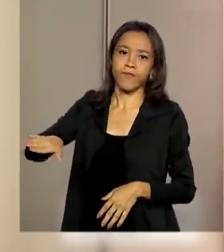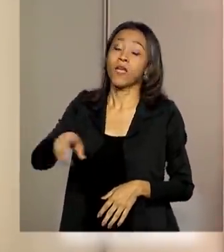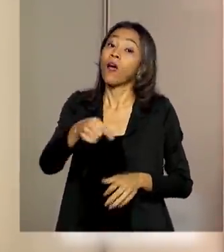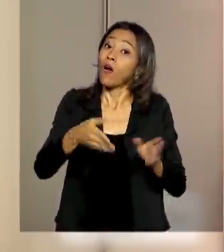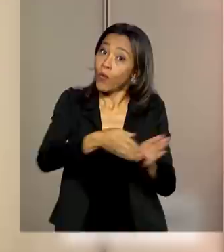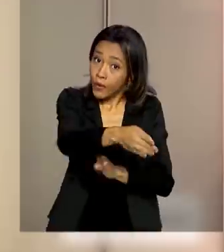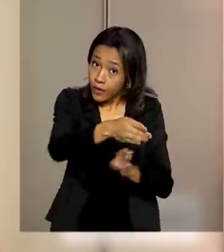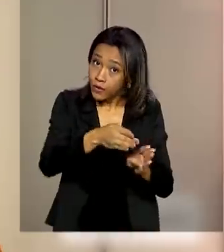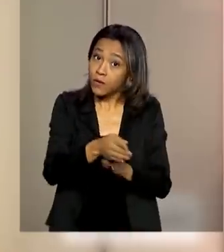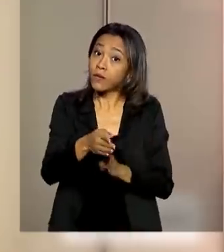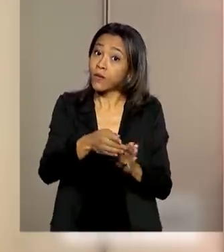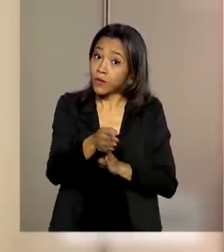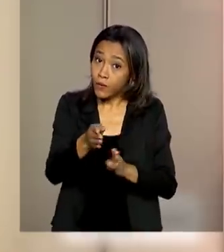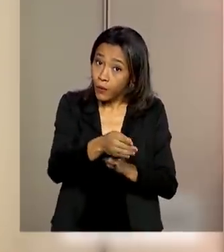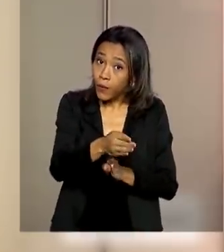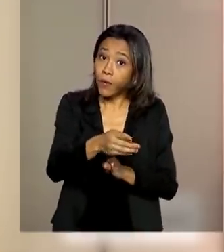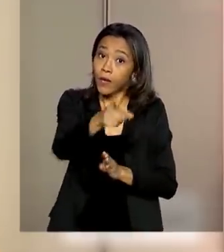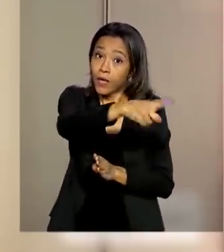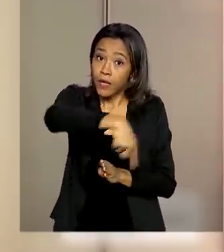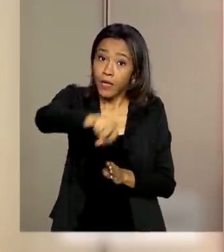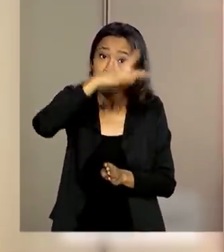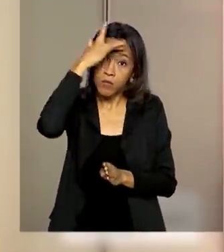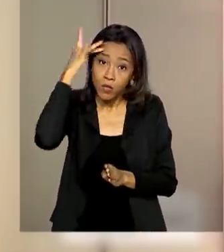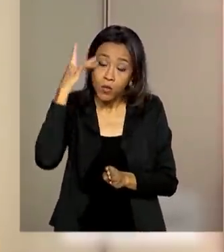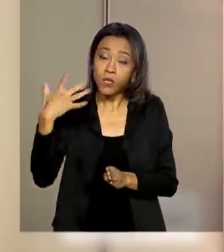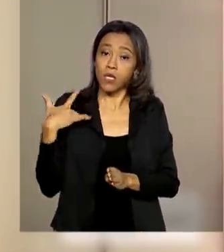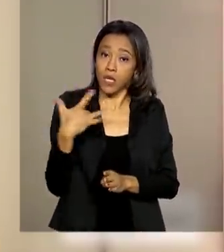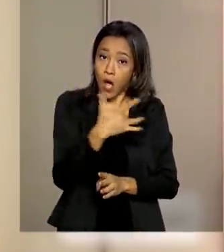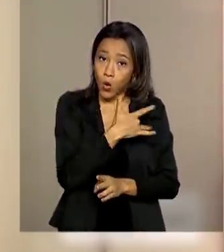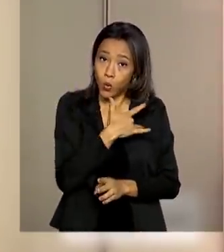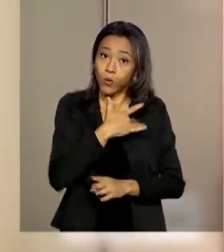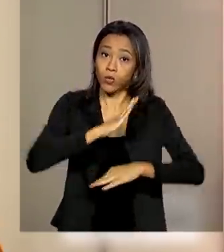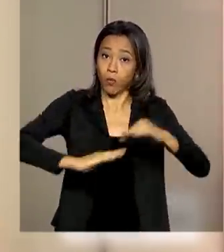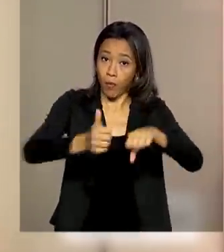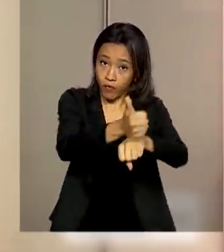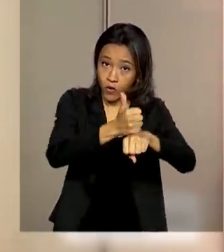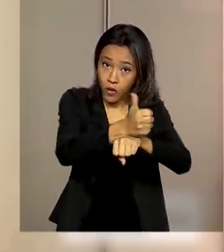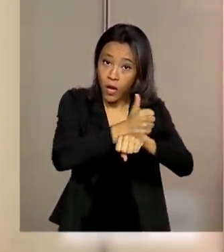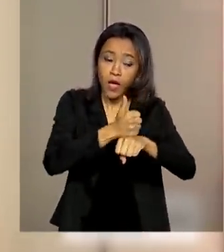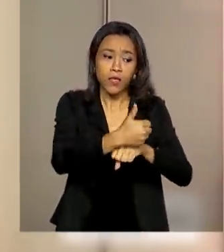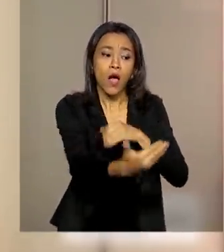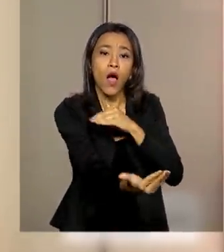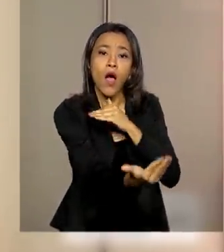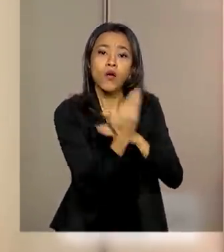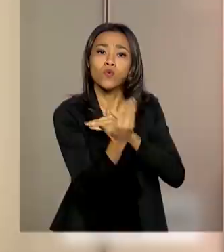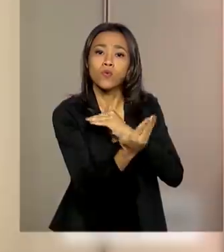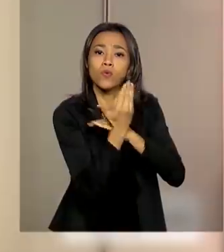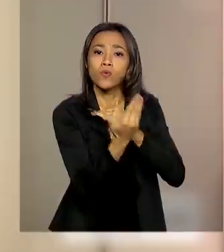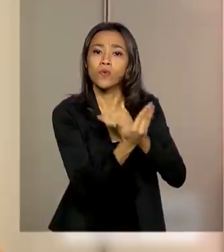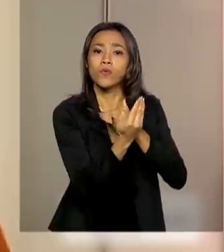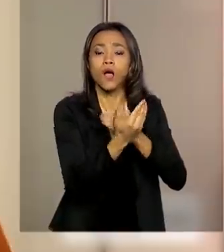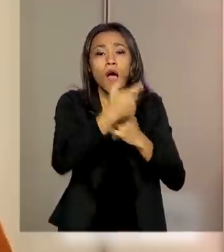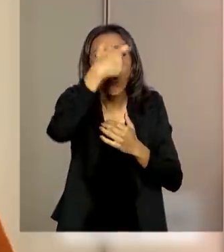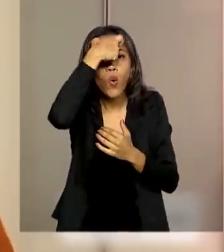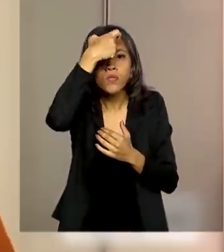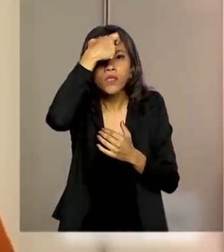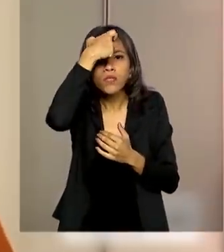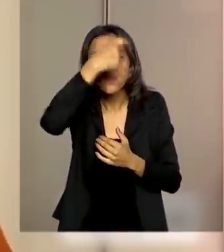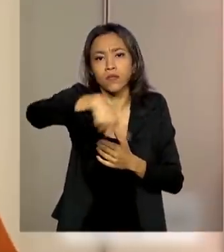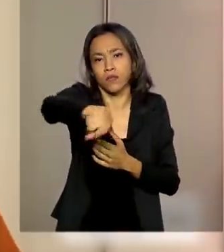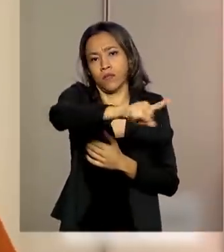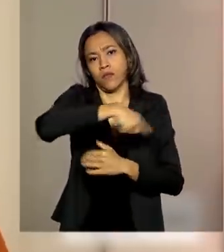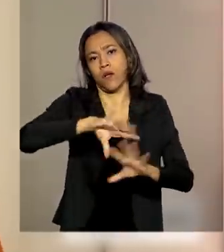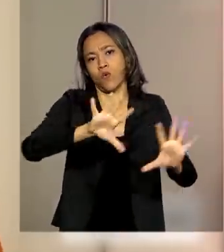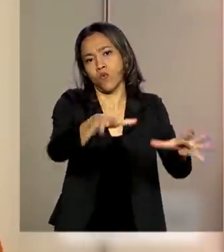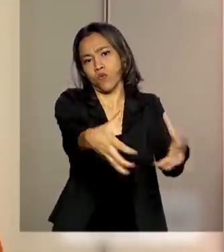que agentes indígenas de saúde e saneamento ajudem na conscientização da comunidade